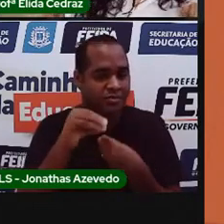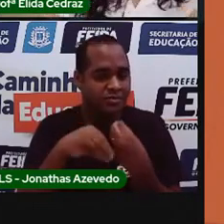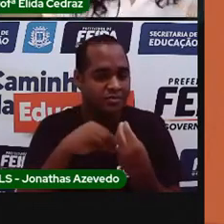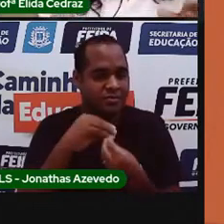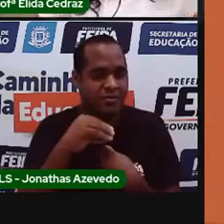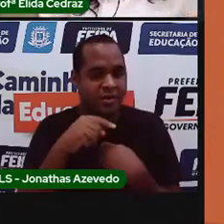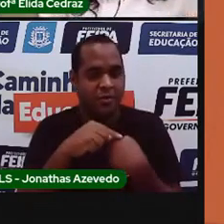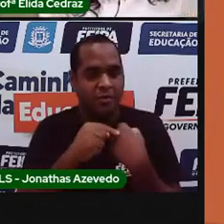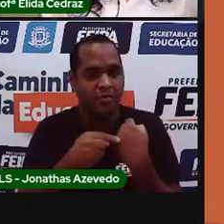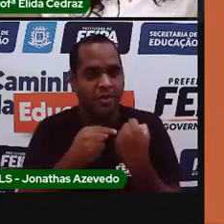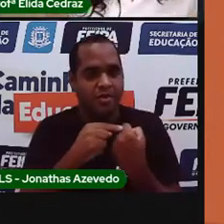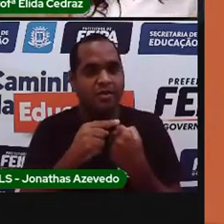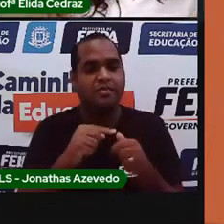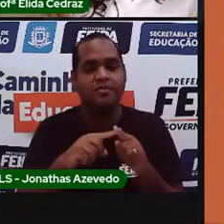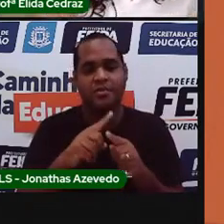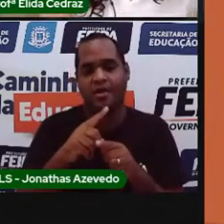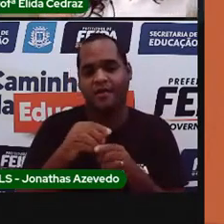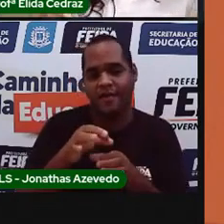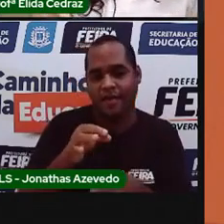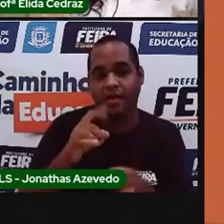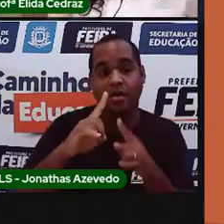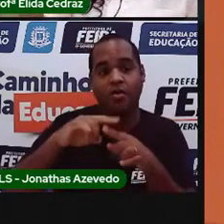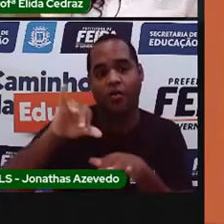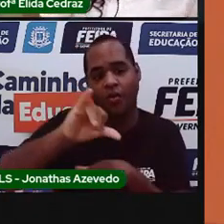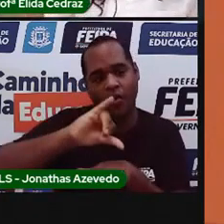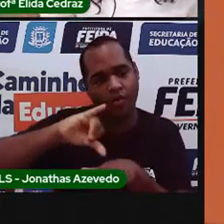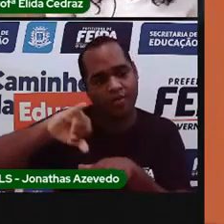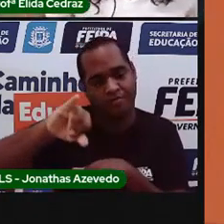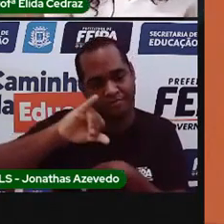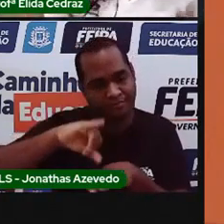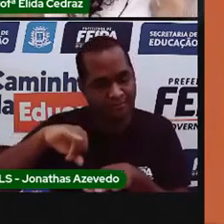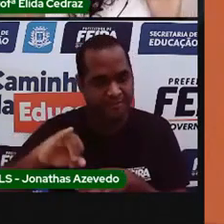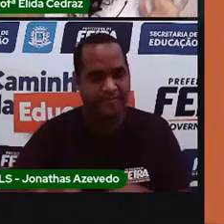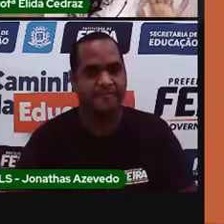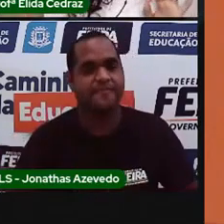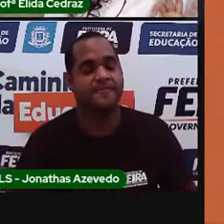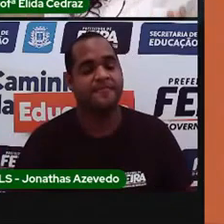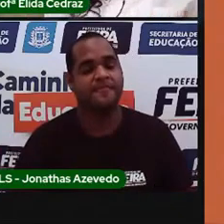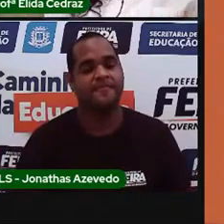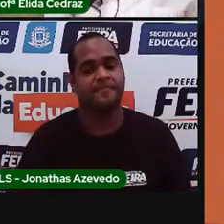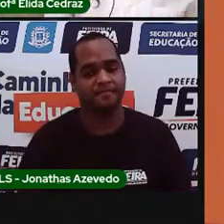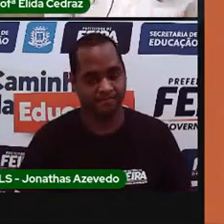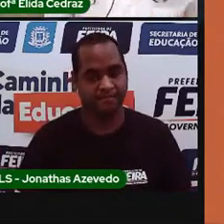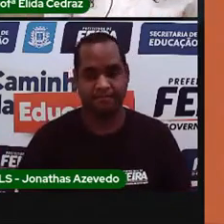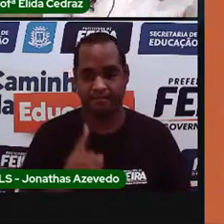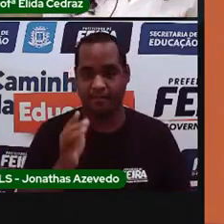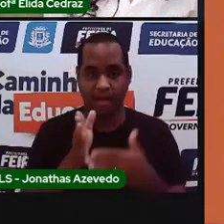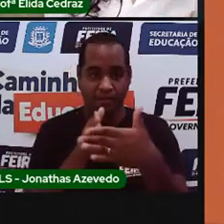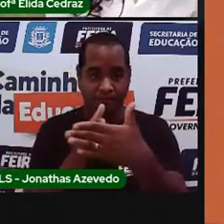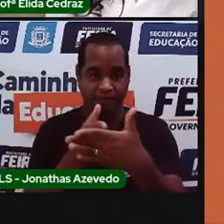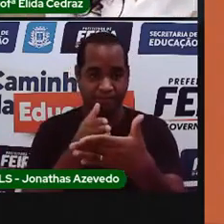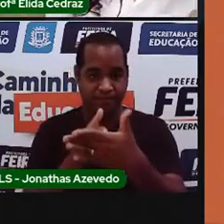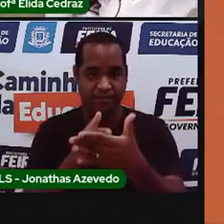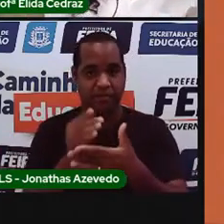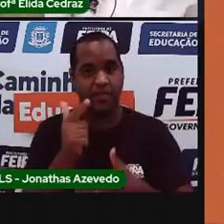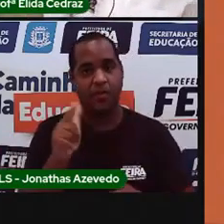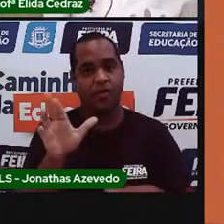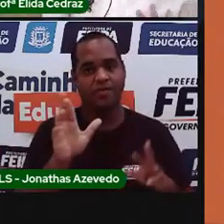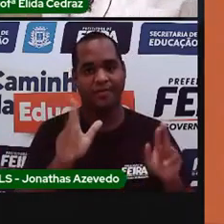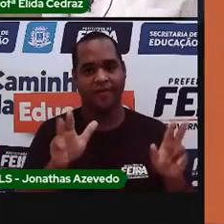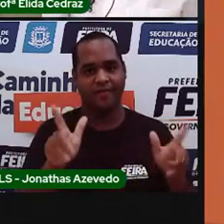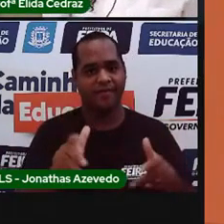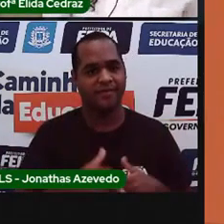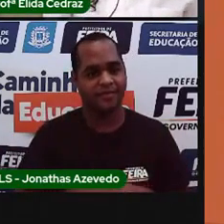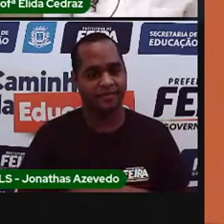Tem vinagre, óleo e etc. E lá ao fundo, tem uma prateleira